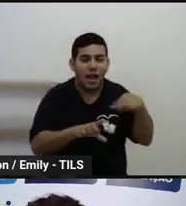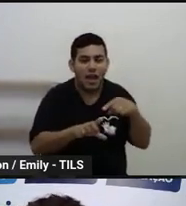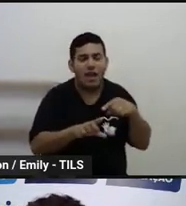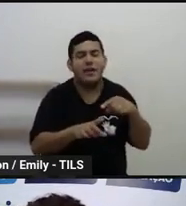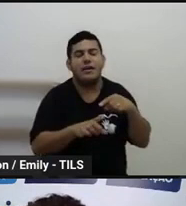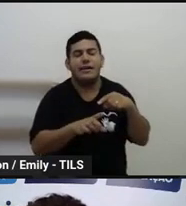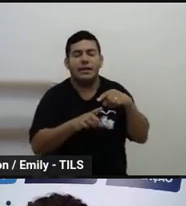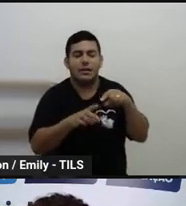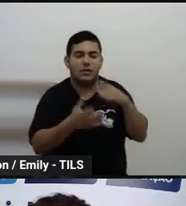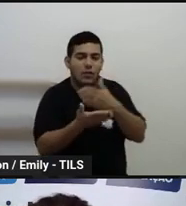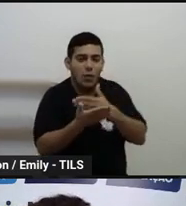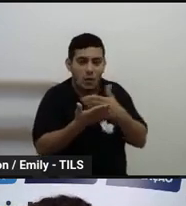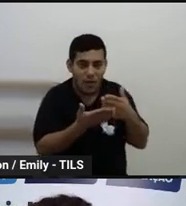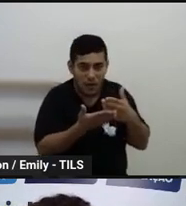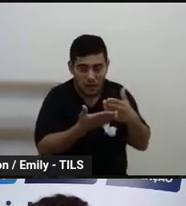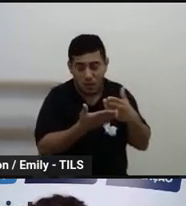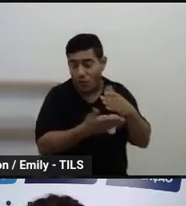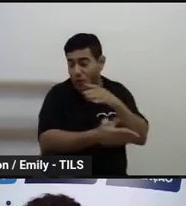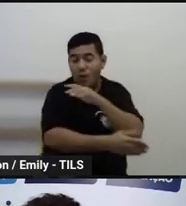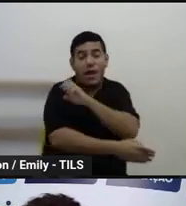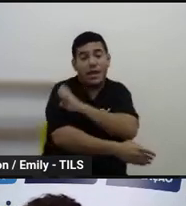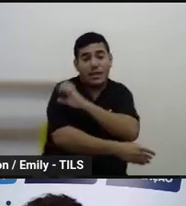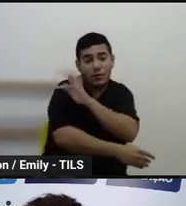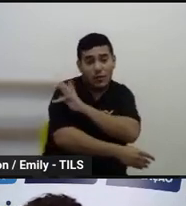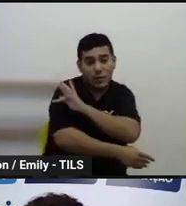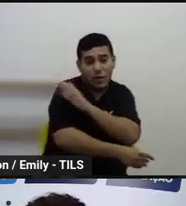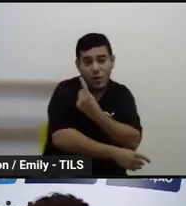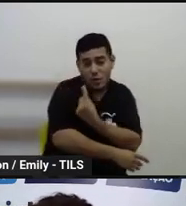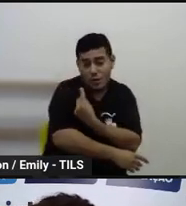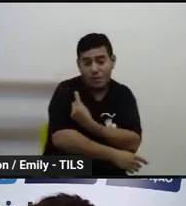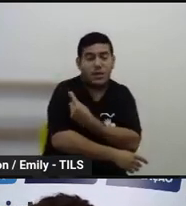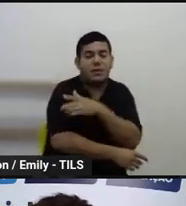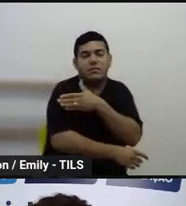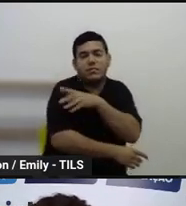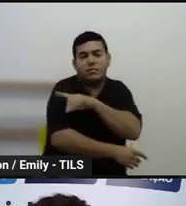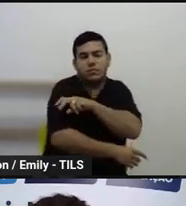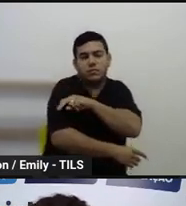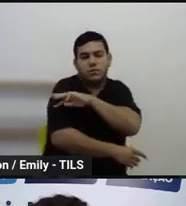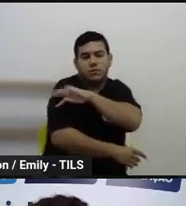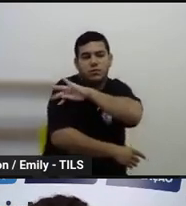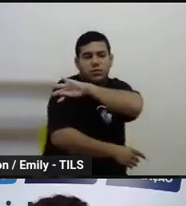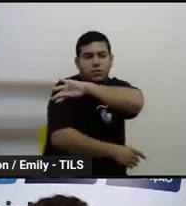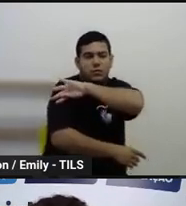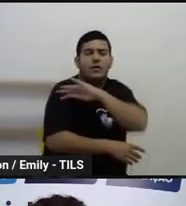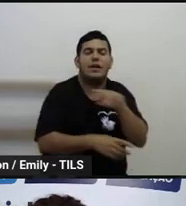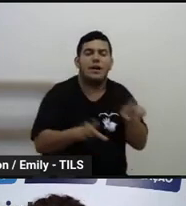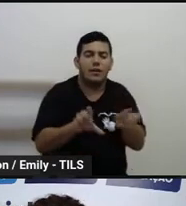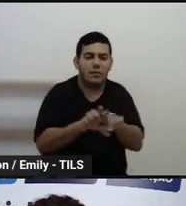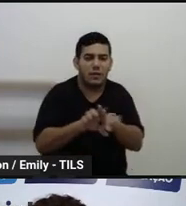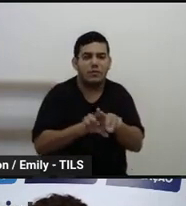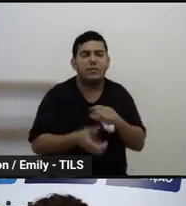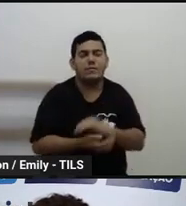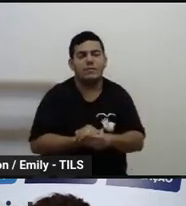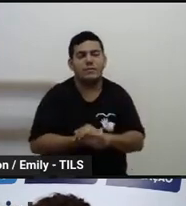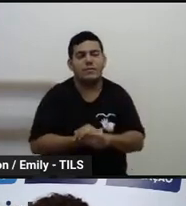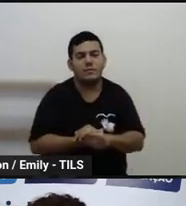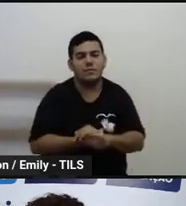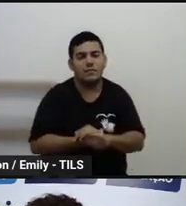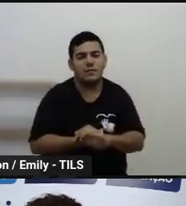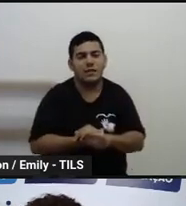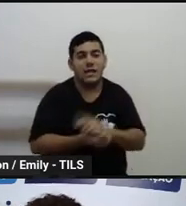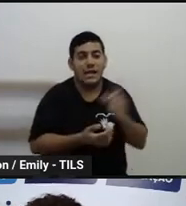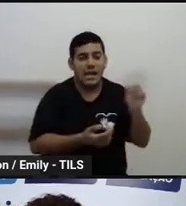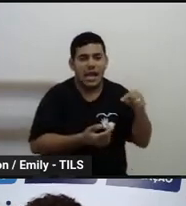iniciais do ensino fundamental da Rede Pública Municipal de Educação de Feira de Santana e nós